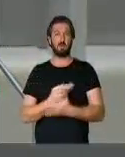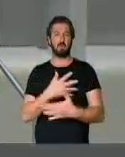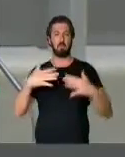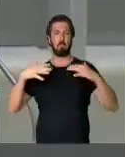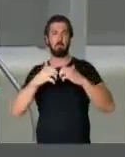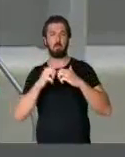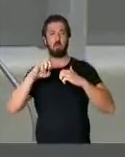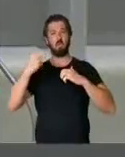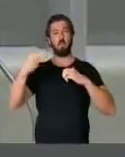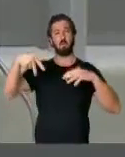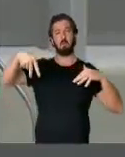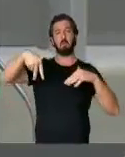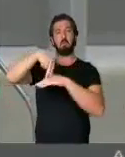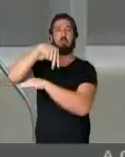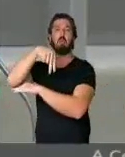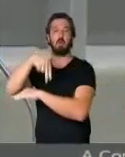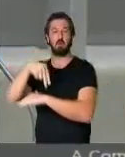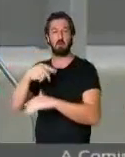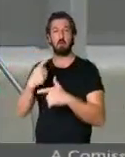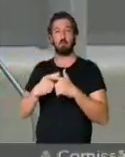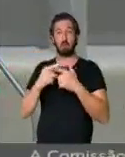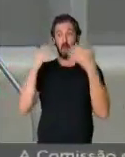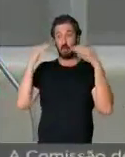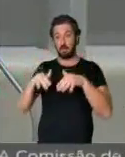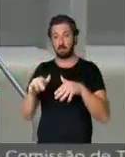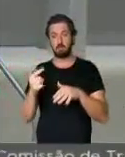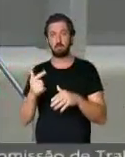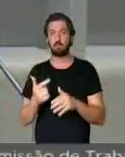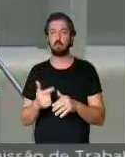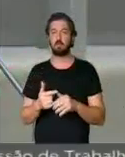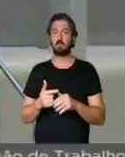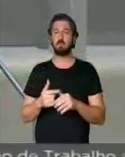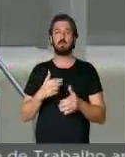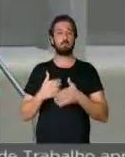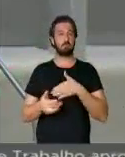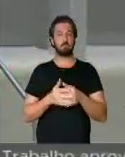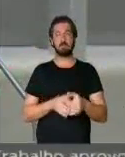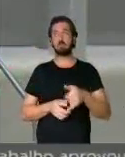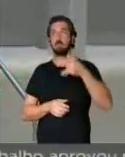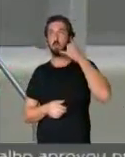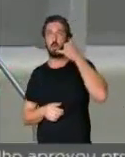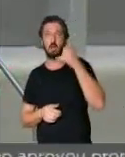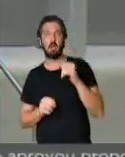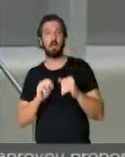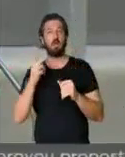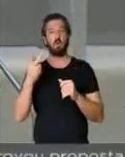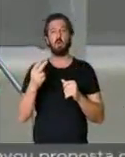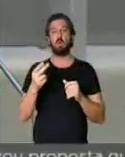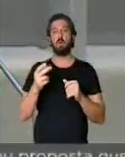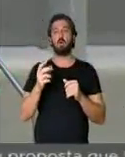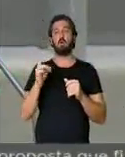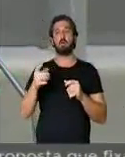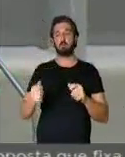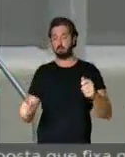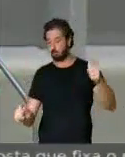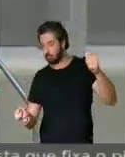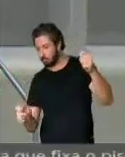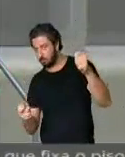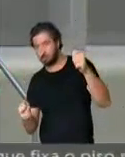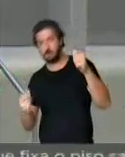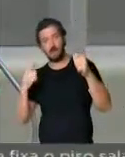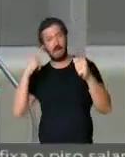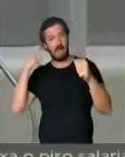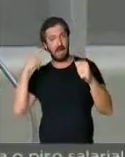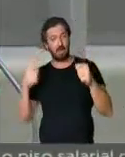acidentes por causa do desatento, seja pelo uso do celular ou sintonizar um rádio